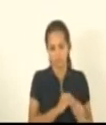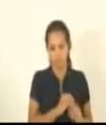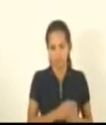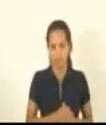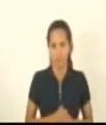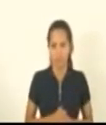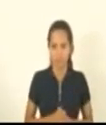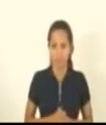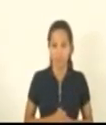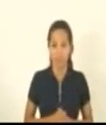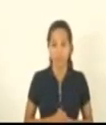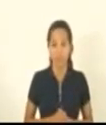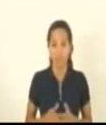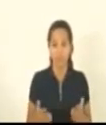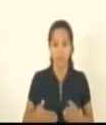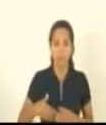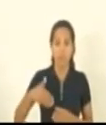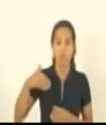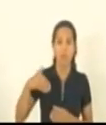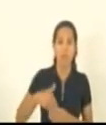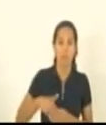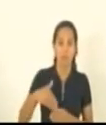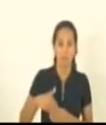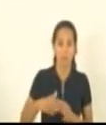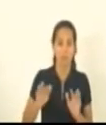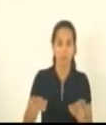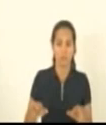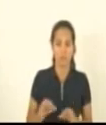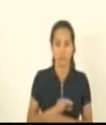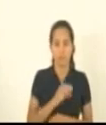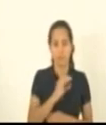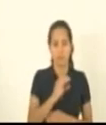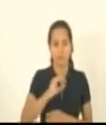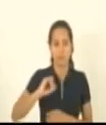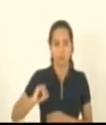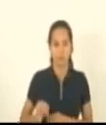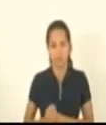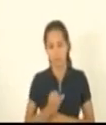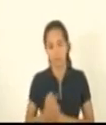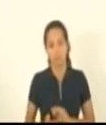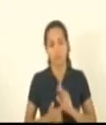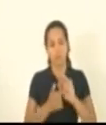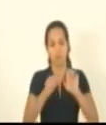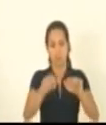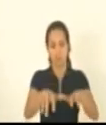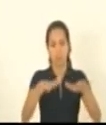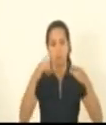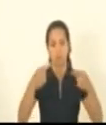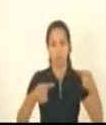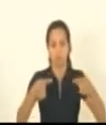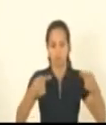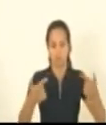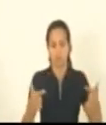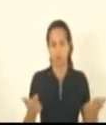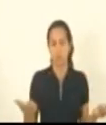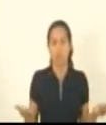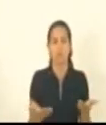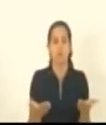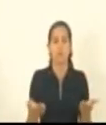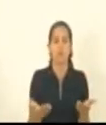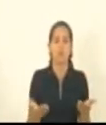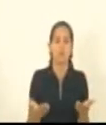veto é a votação finalizada na CCJ, coloco no plenário em discussão. Não há vento quem queira discutir,